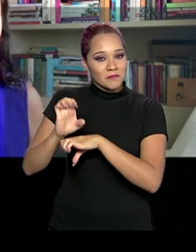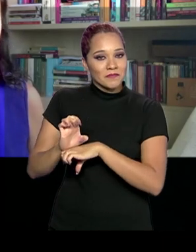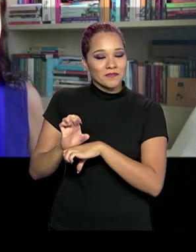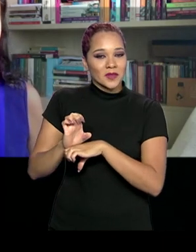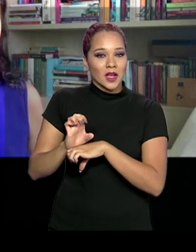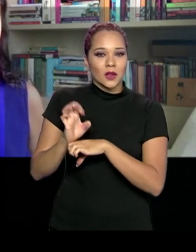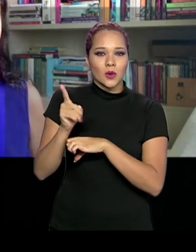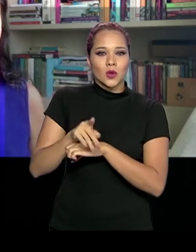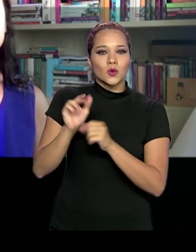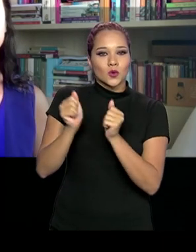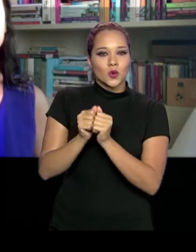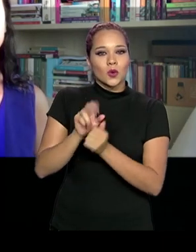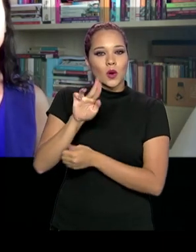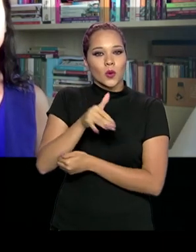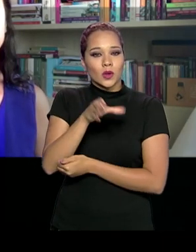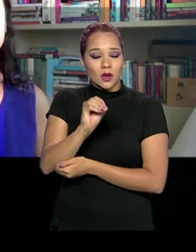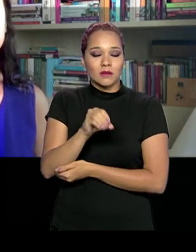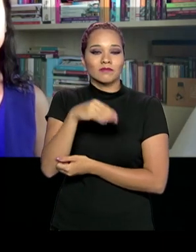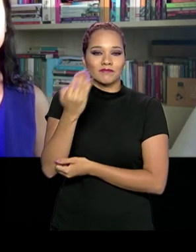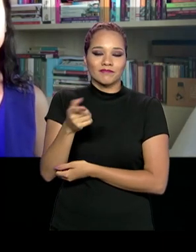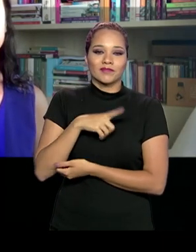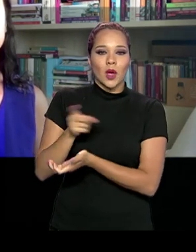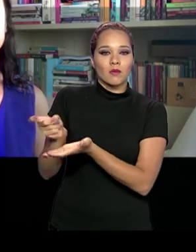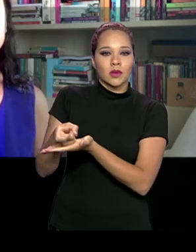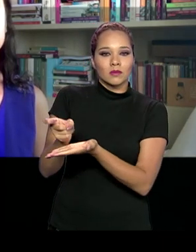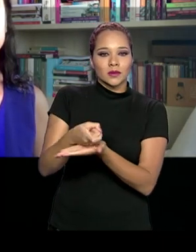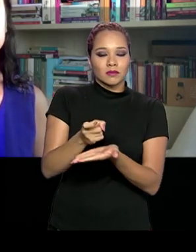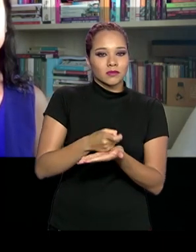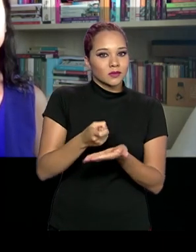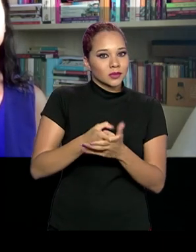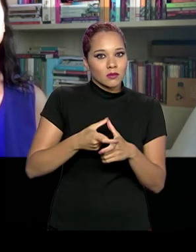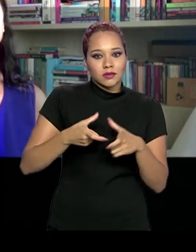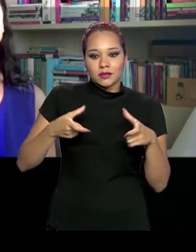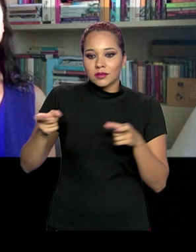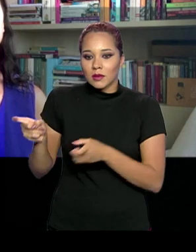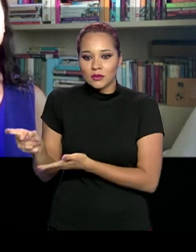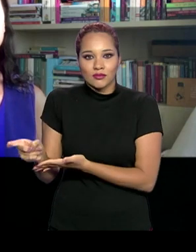com a União. Nós estamos aí colhendo a maior safra do Brasil.